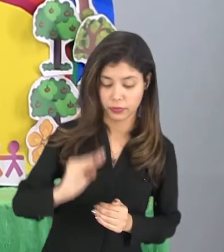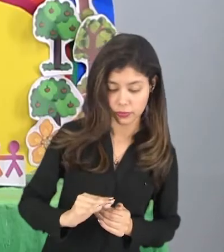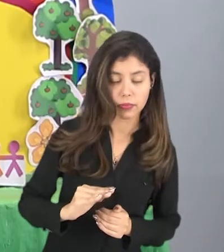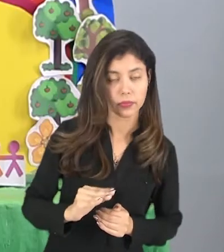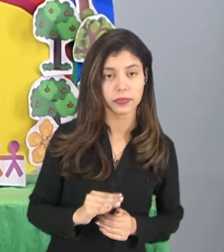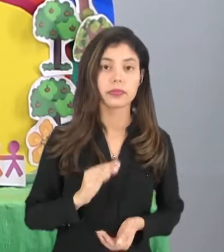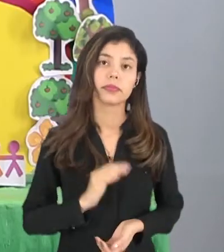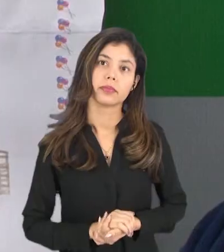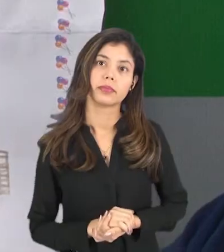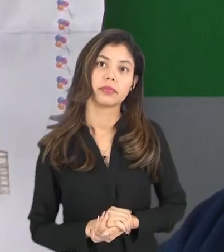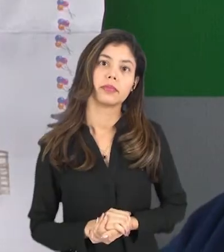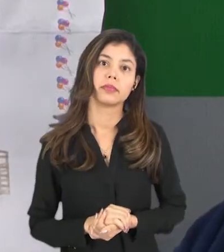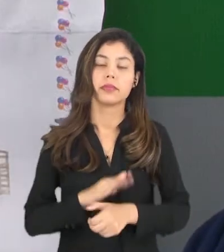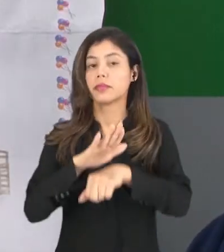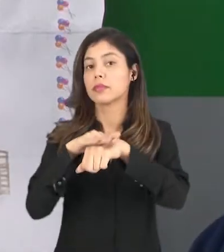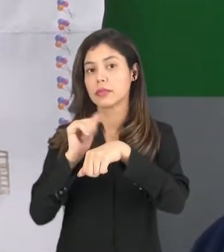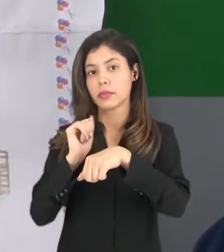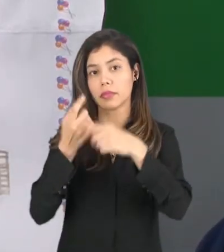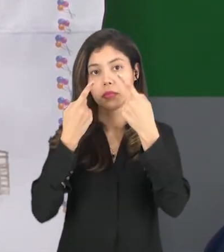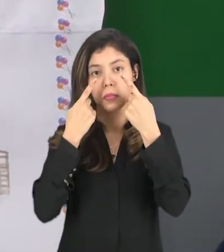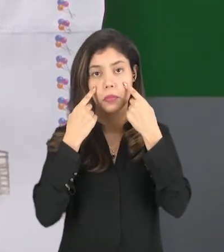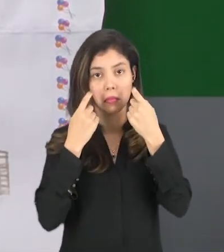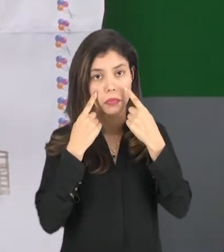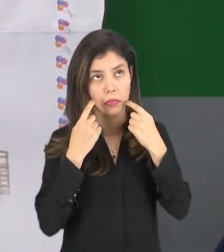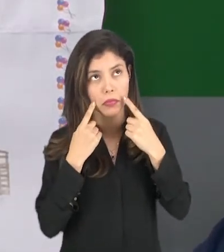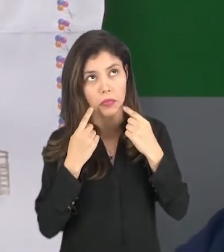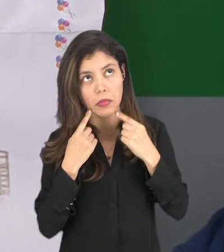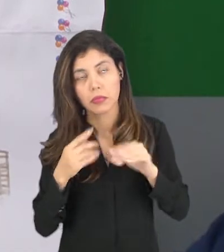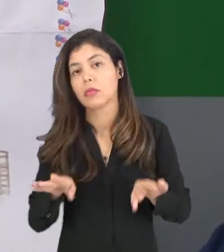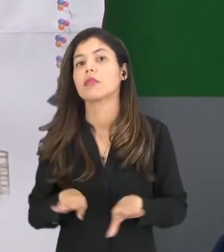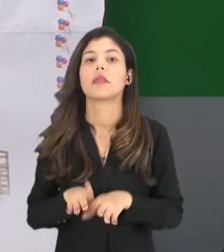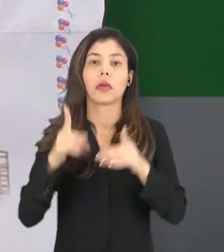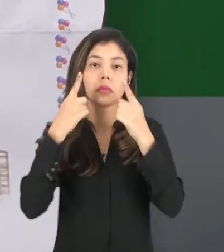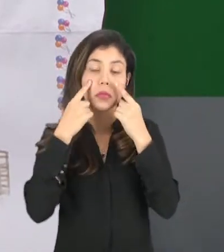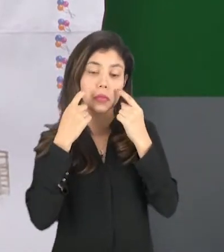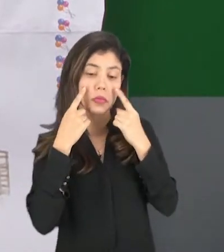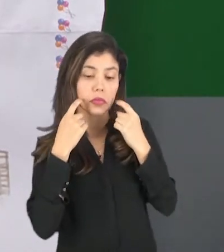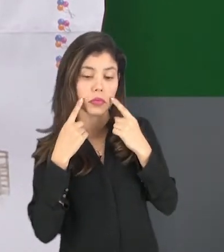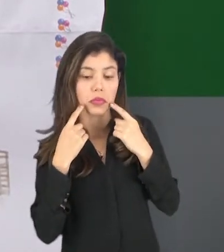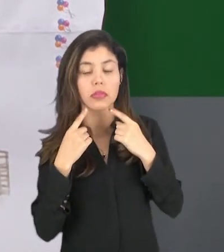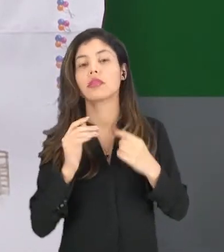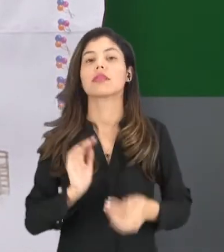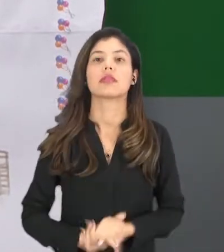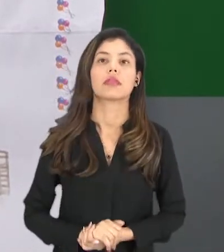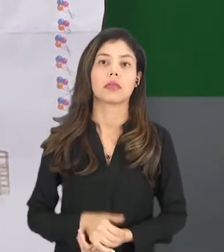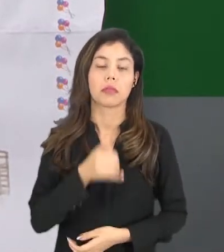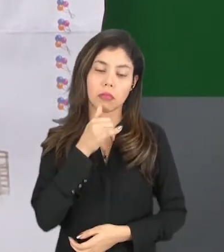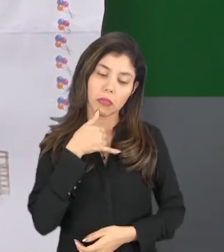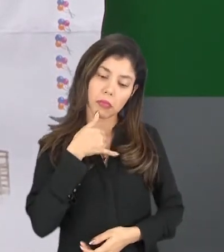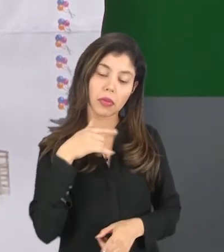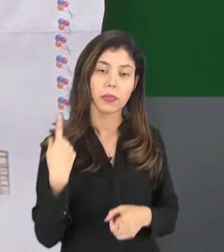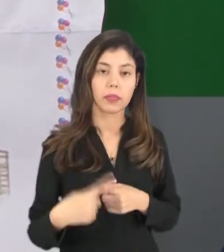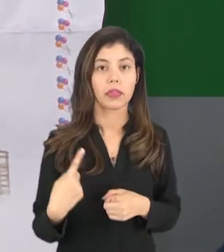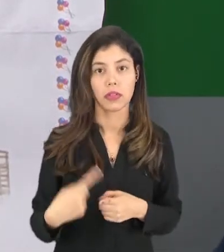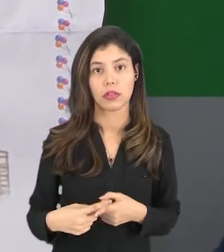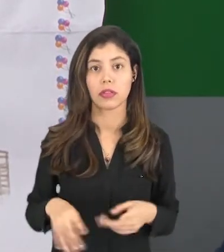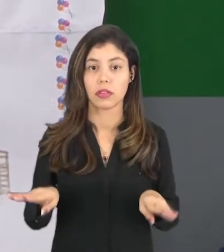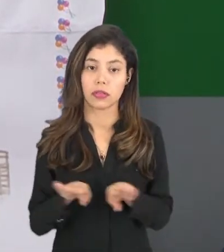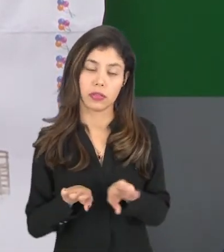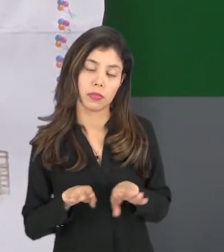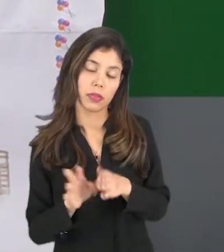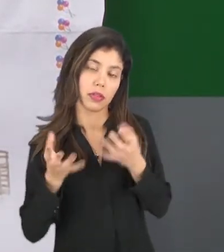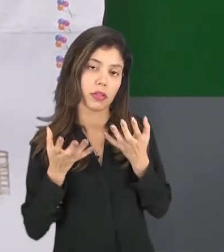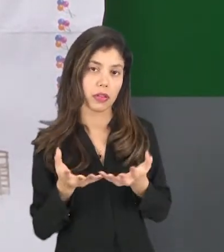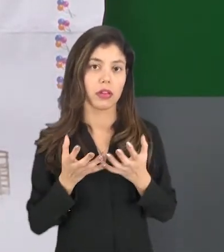menor estava o quê? Chorando. Vejam bem, ele está chorando. Ele está triste porque ele também quer